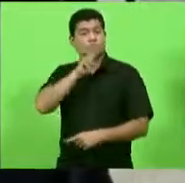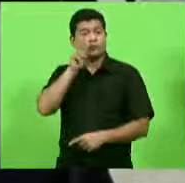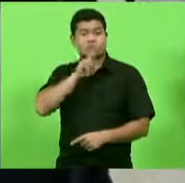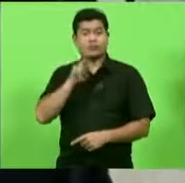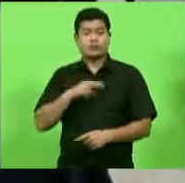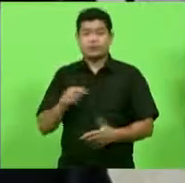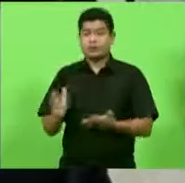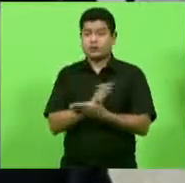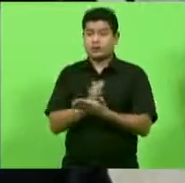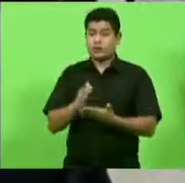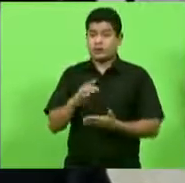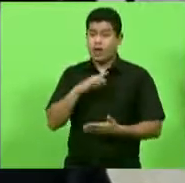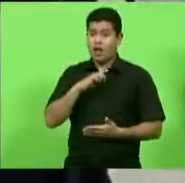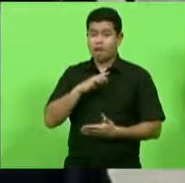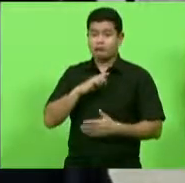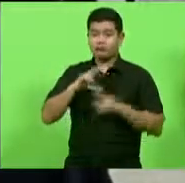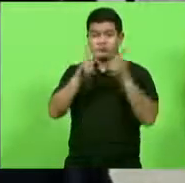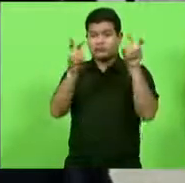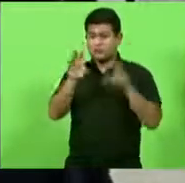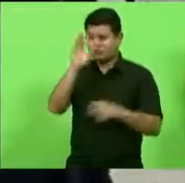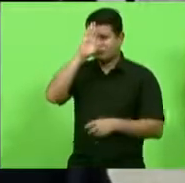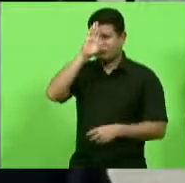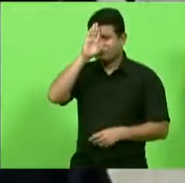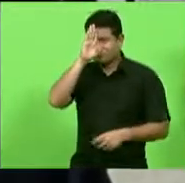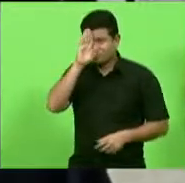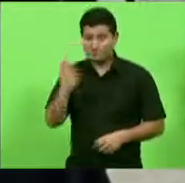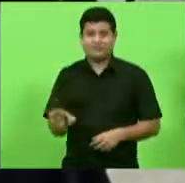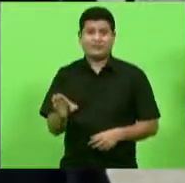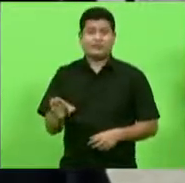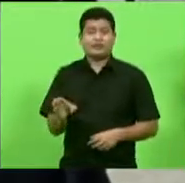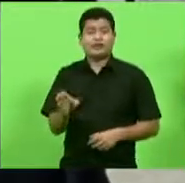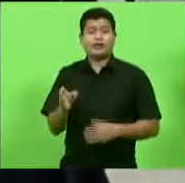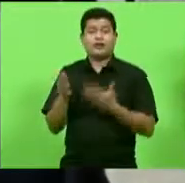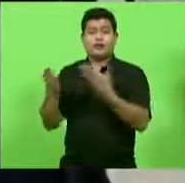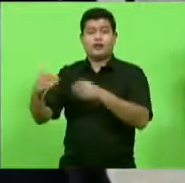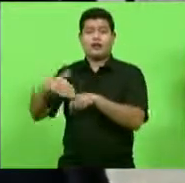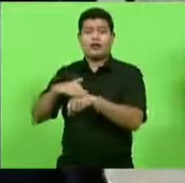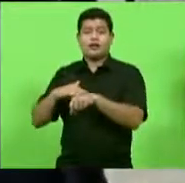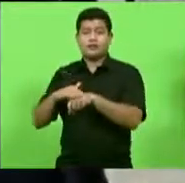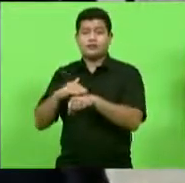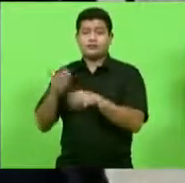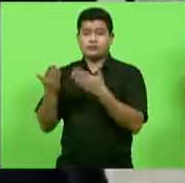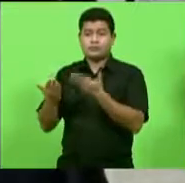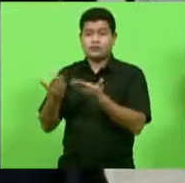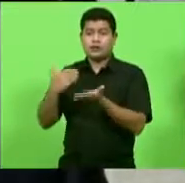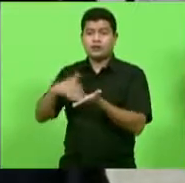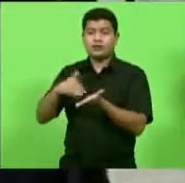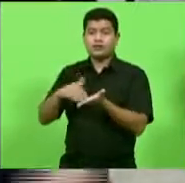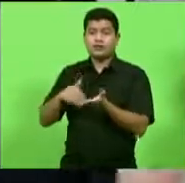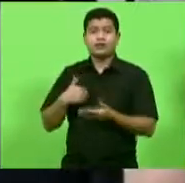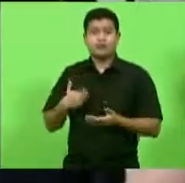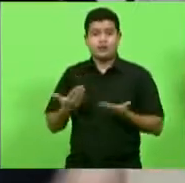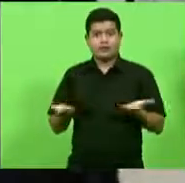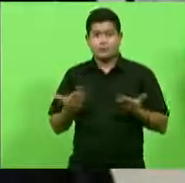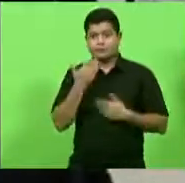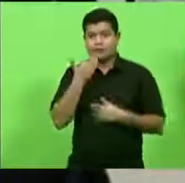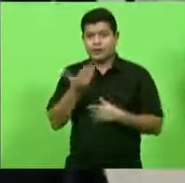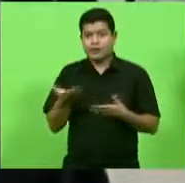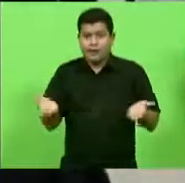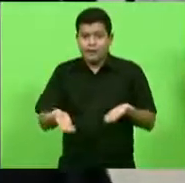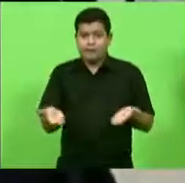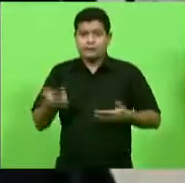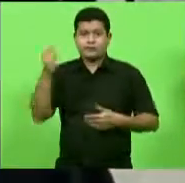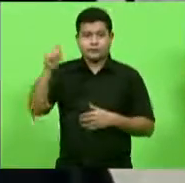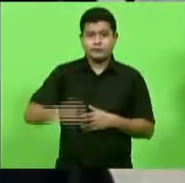que se tem que tratar com a secretária e não com alguma superintendência eu faço apelo a ela já que ela